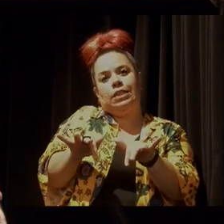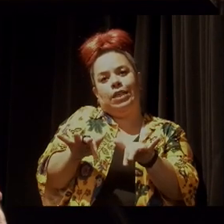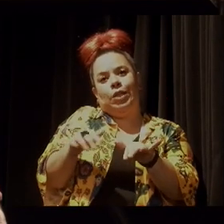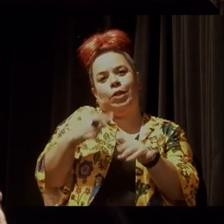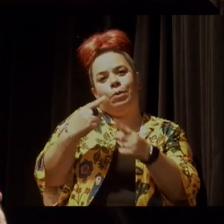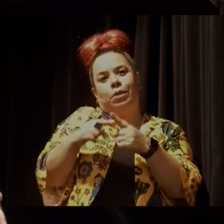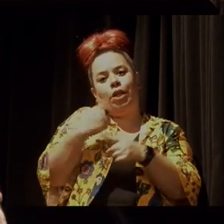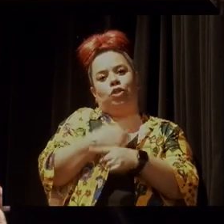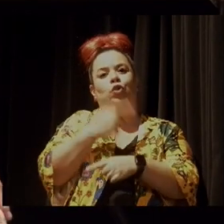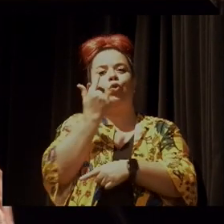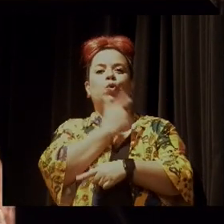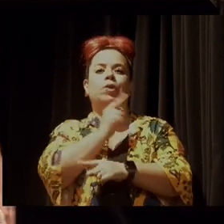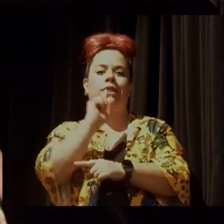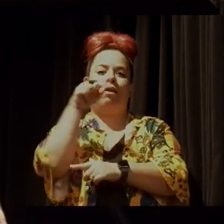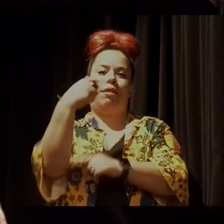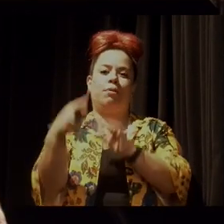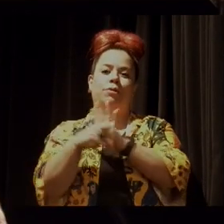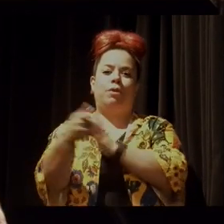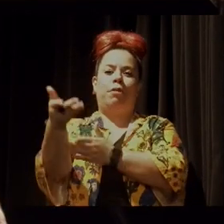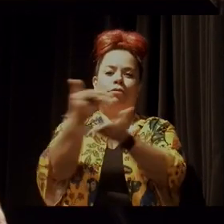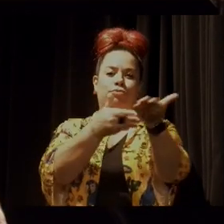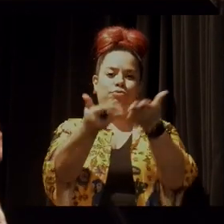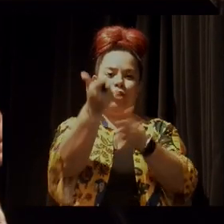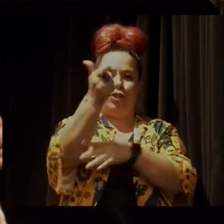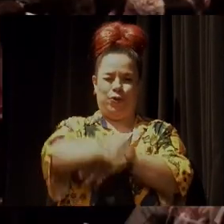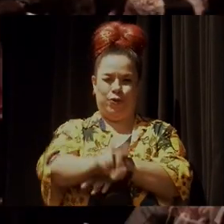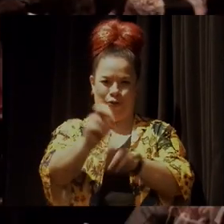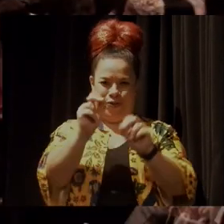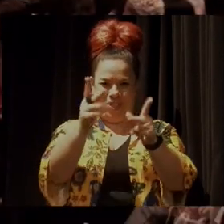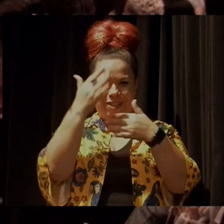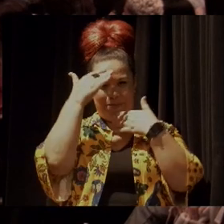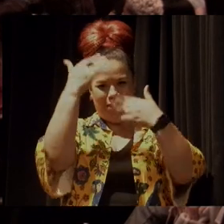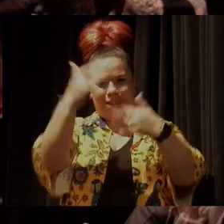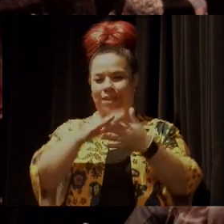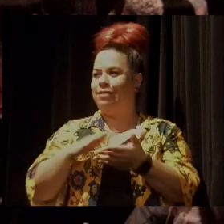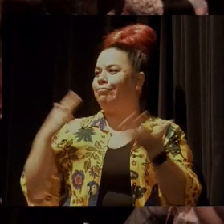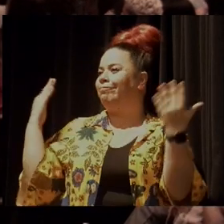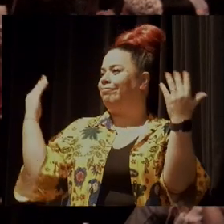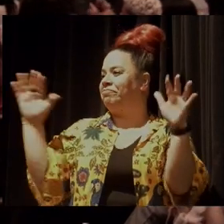a gente possa depois trocar novamente. Muito obrigada.